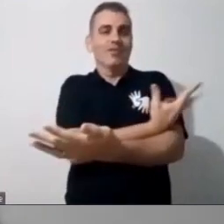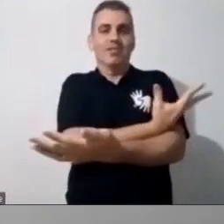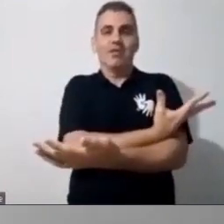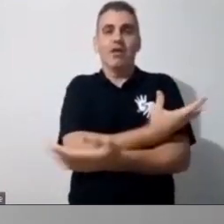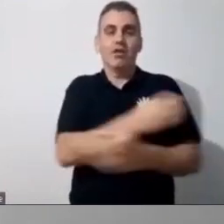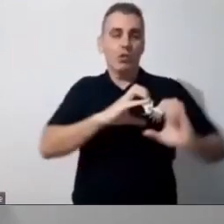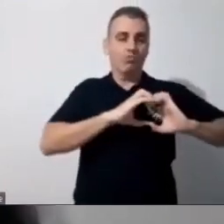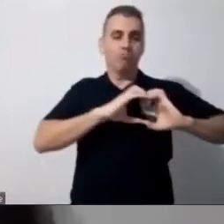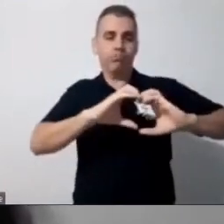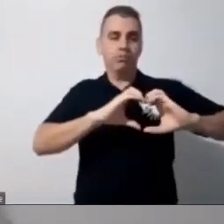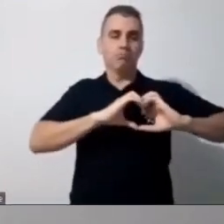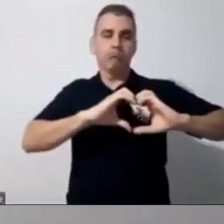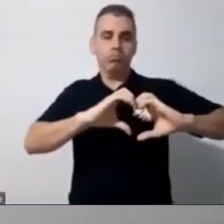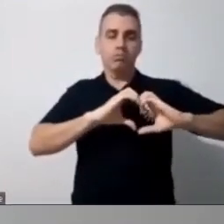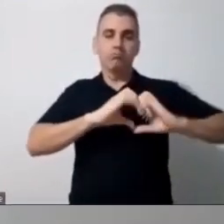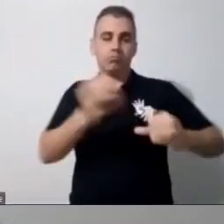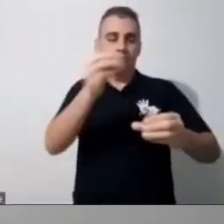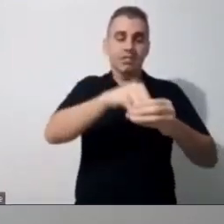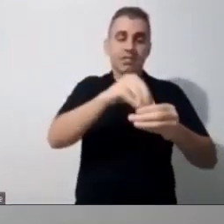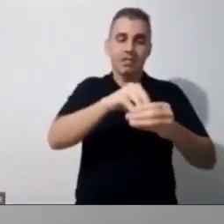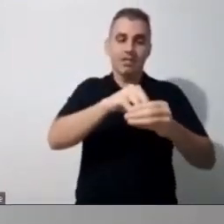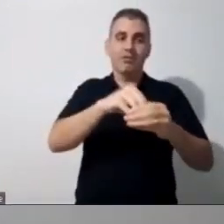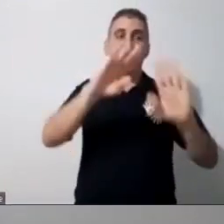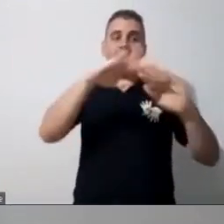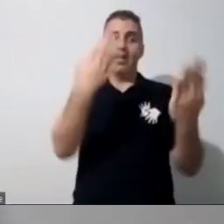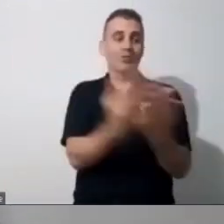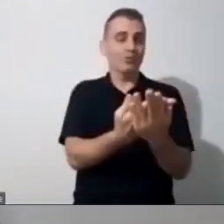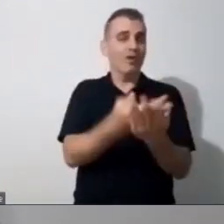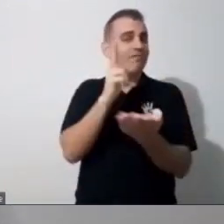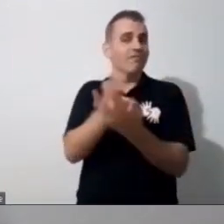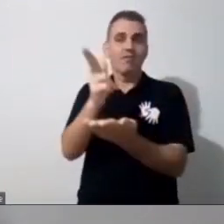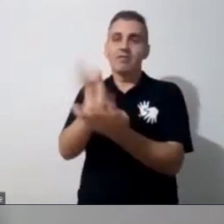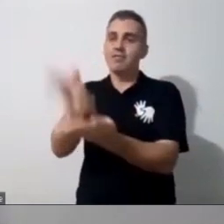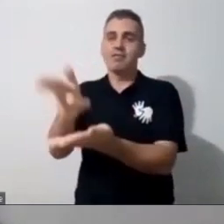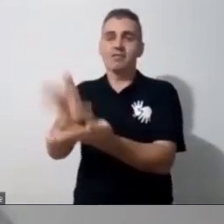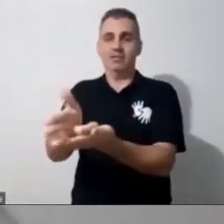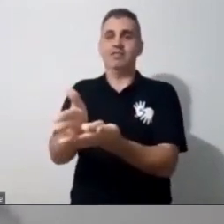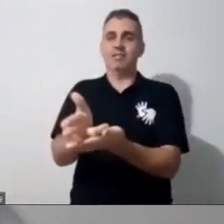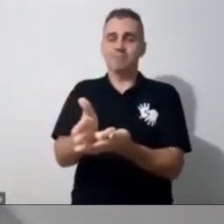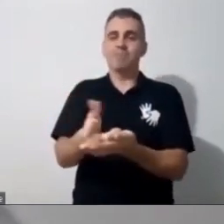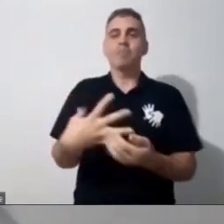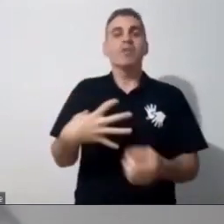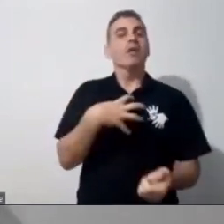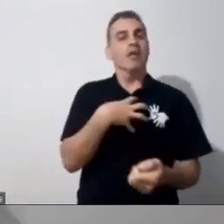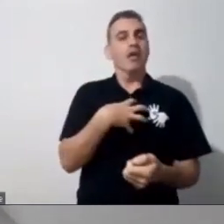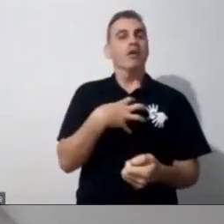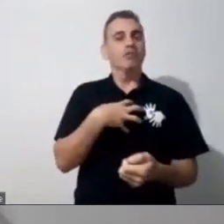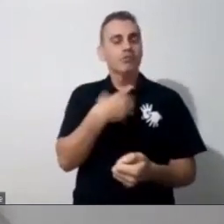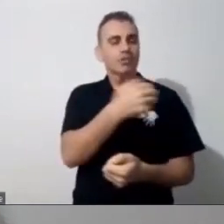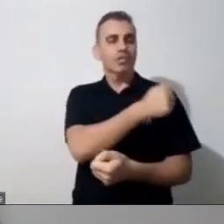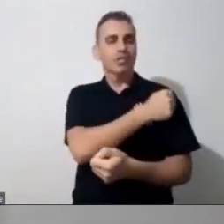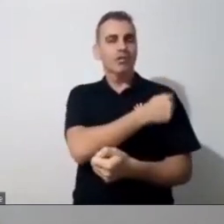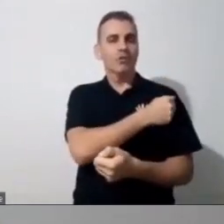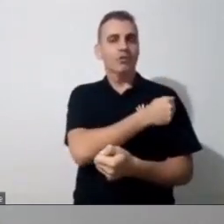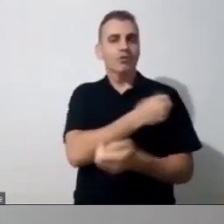pessoa está vivendo, a escola está funcionando, é como vocês disseram, é o jeito que aquele aluno é recebido lá